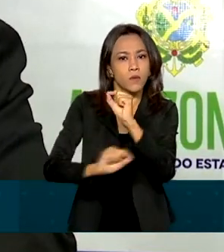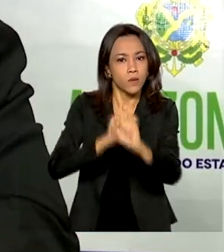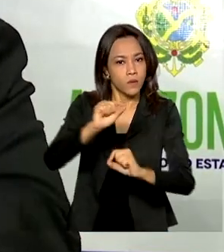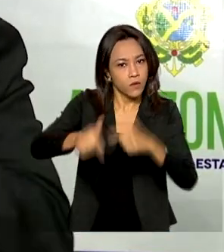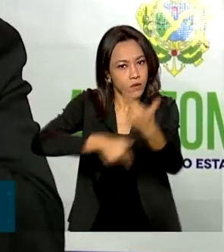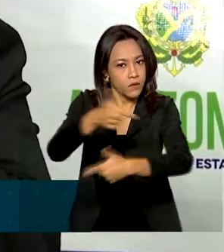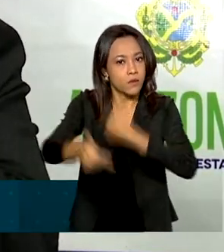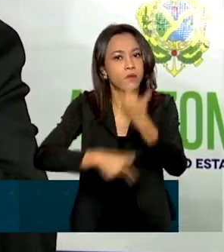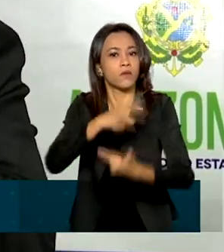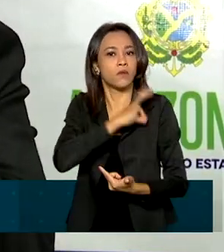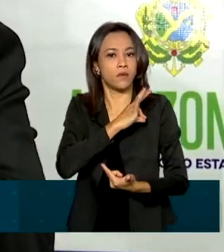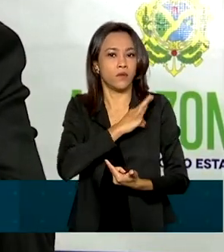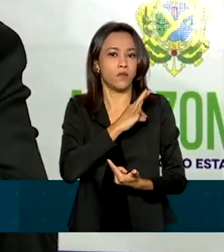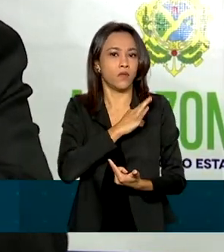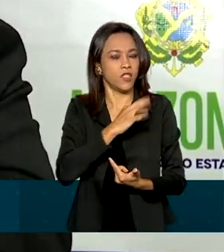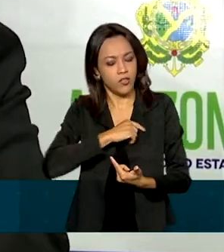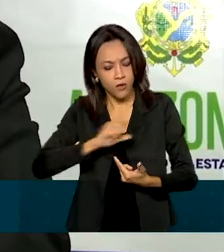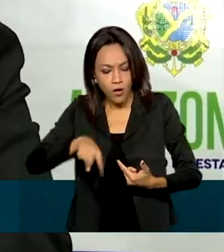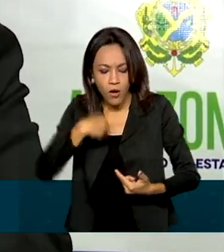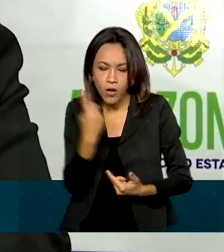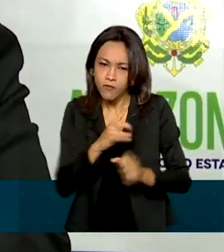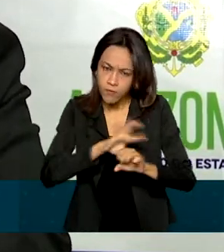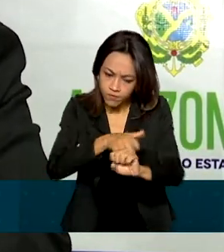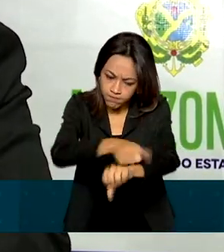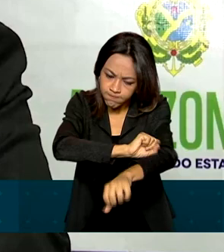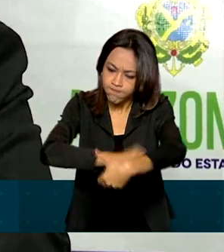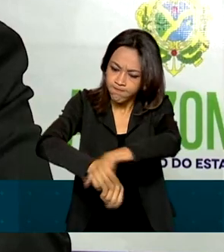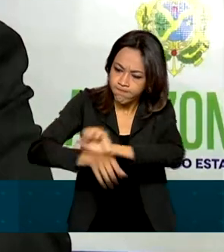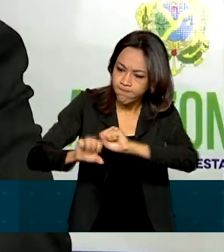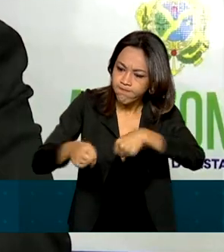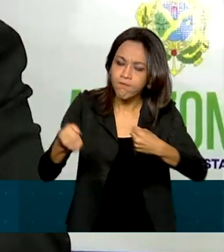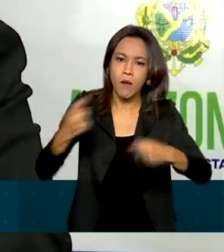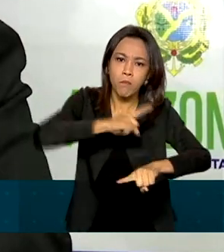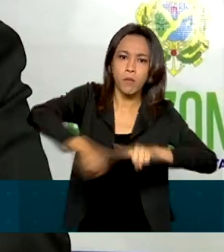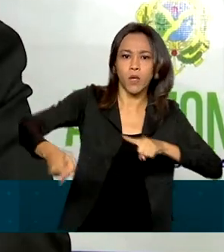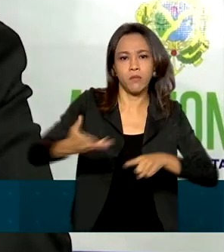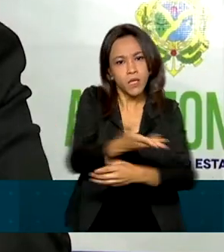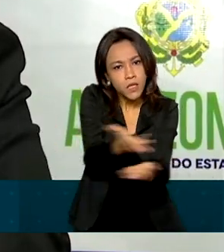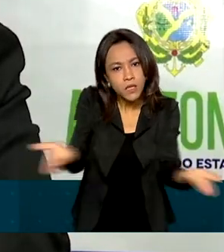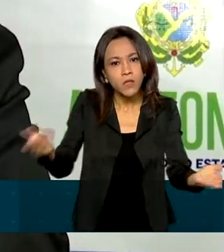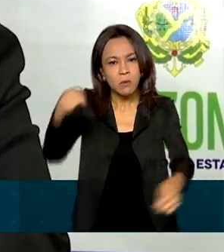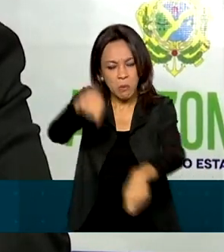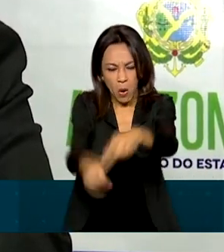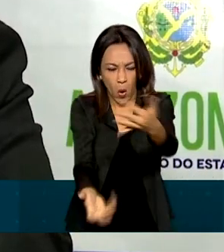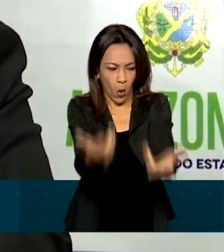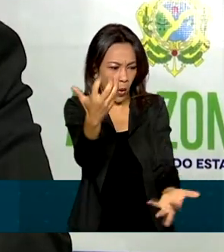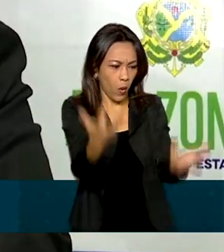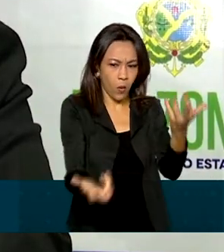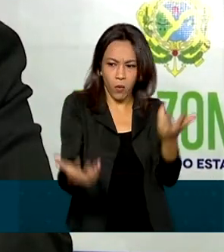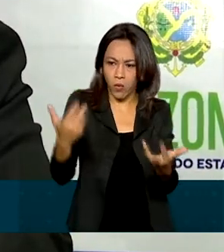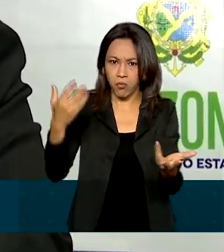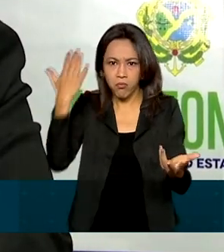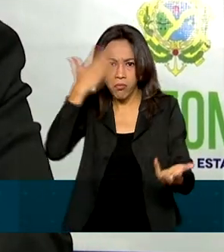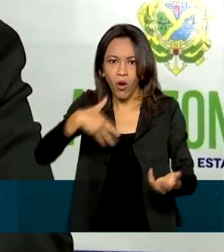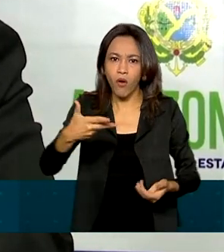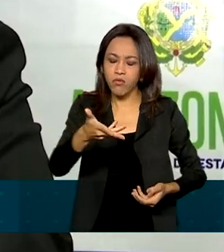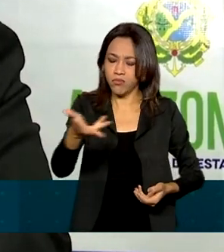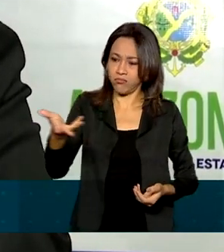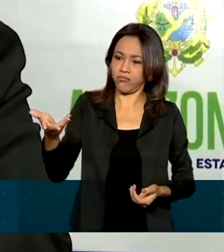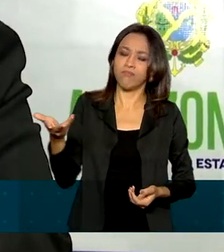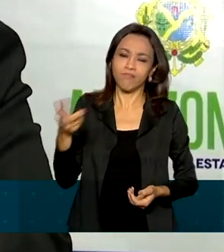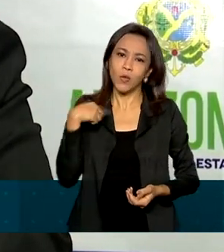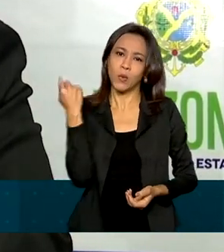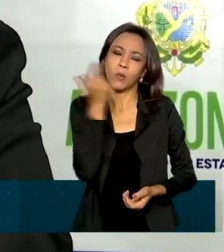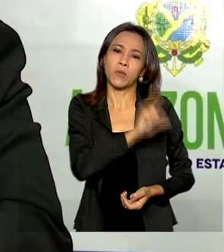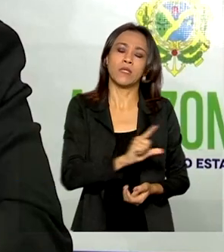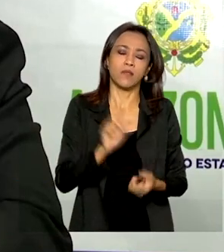mediremos esforços para coibir esses ataques e prova disso está aí, que estamos alcançando nosso